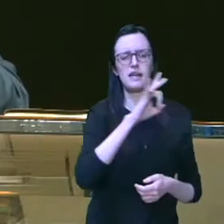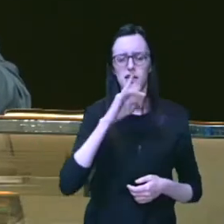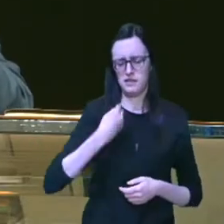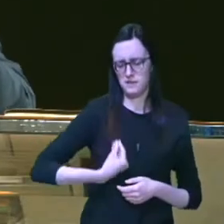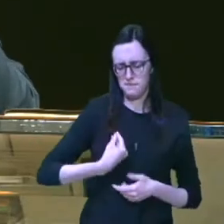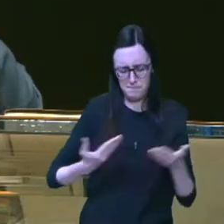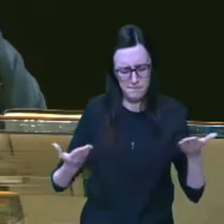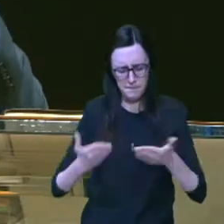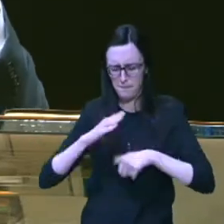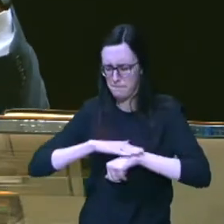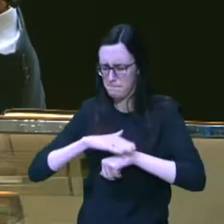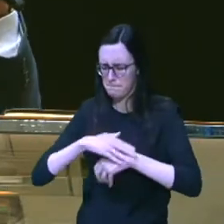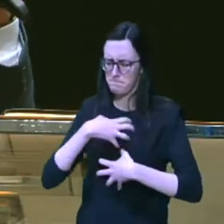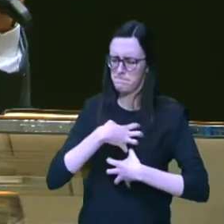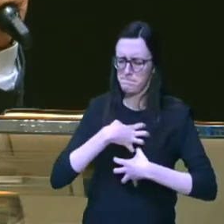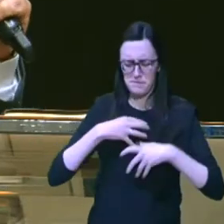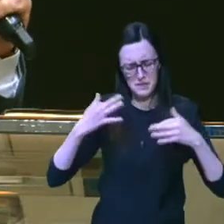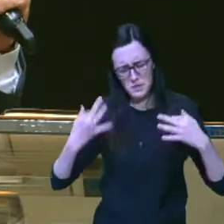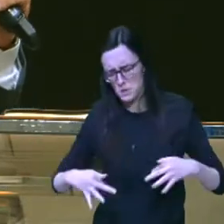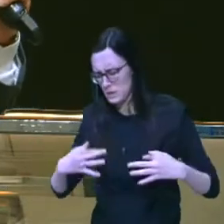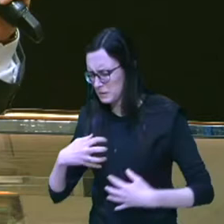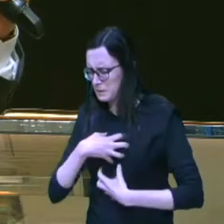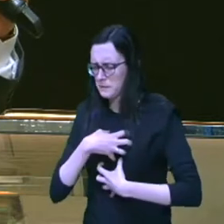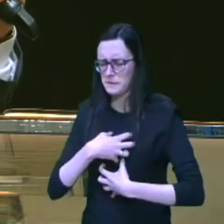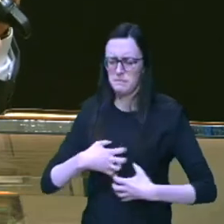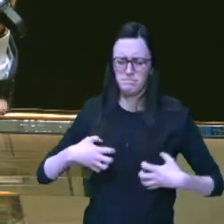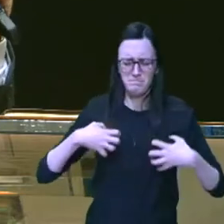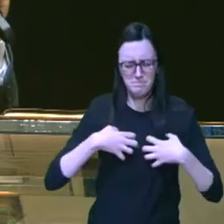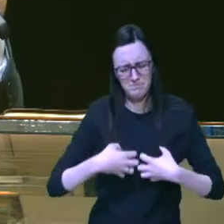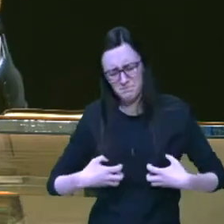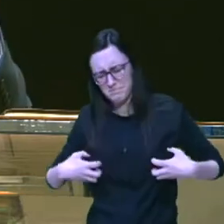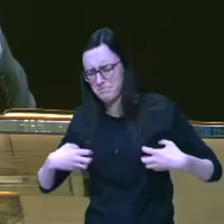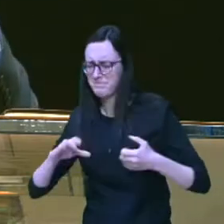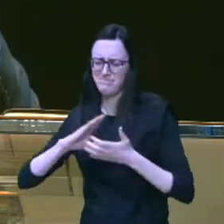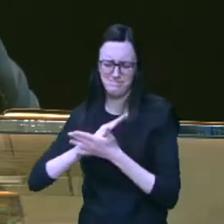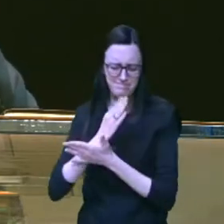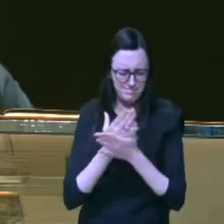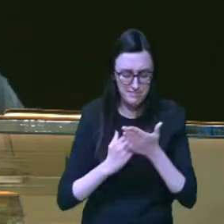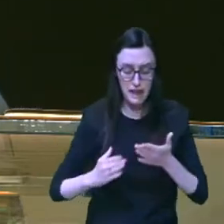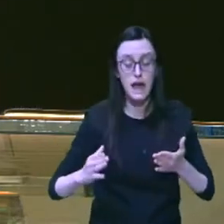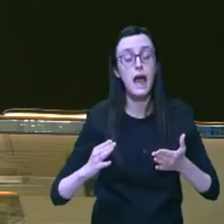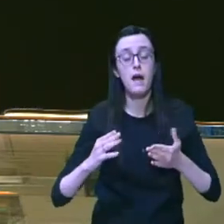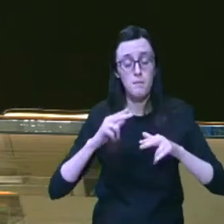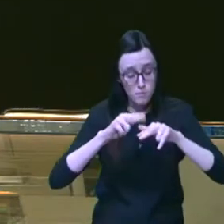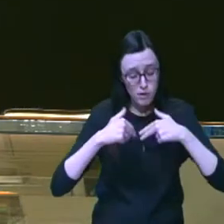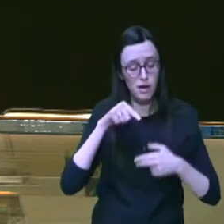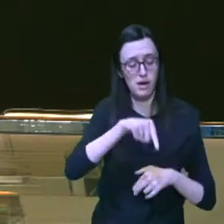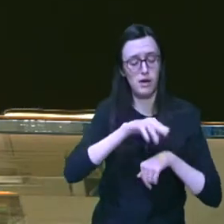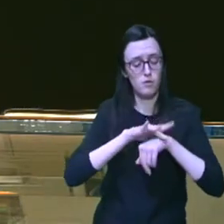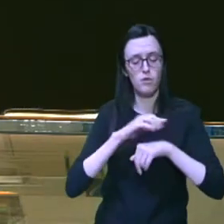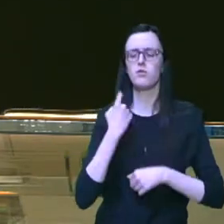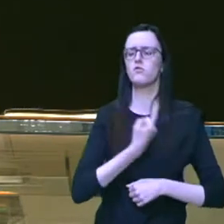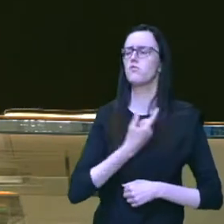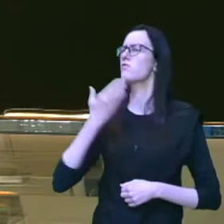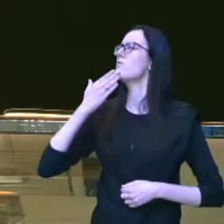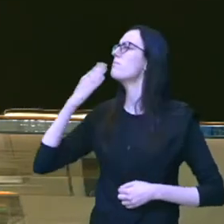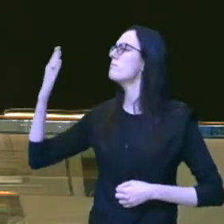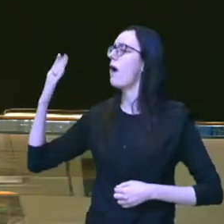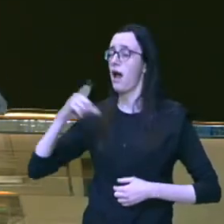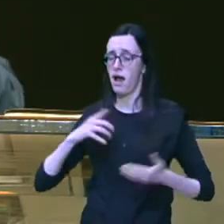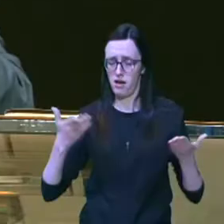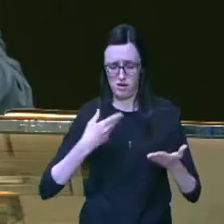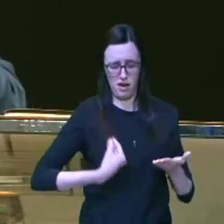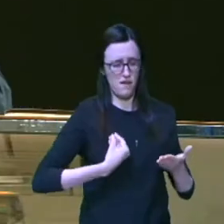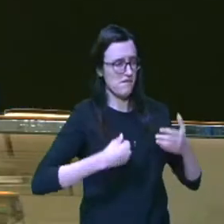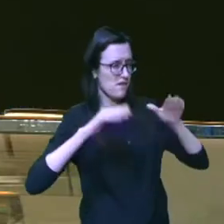passando pela dor pelo mal estar, pelo desconforto da Covid e clamamos por aqueles que estão internados nesse